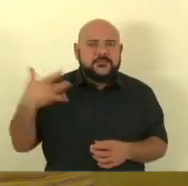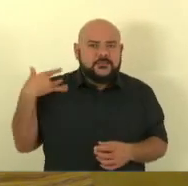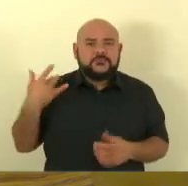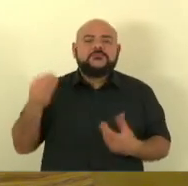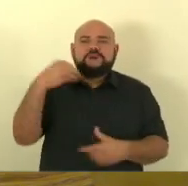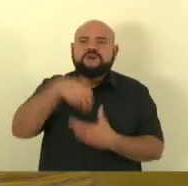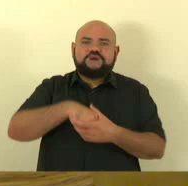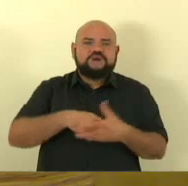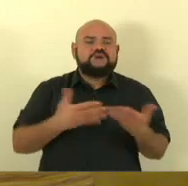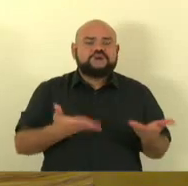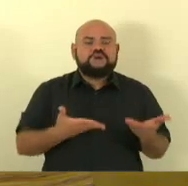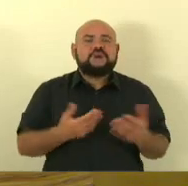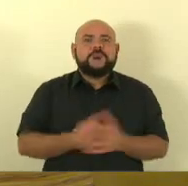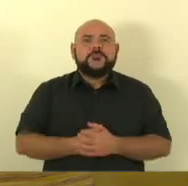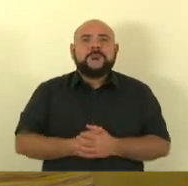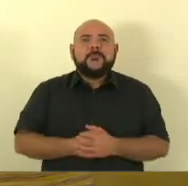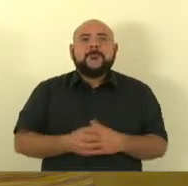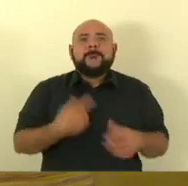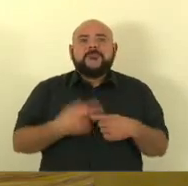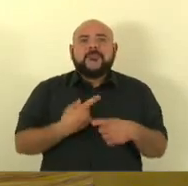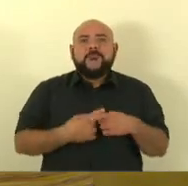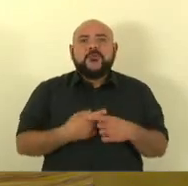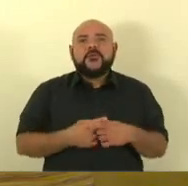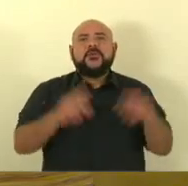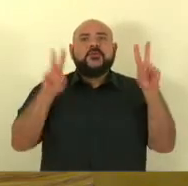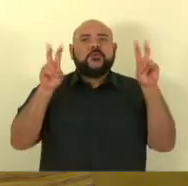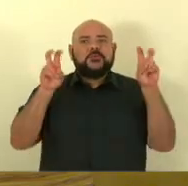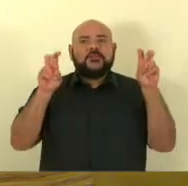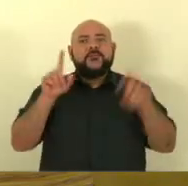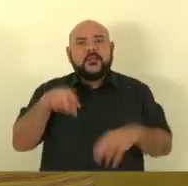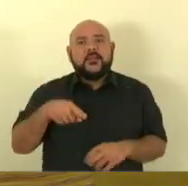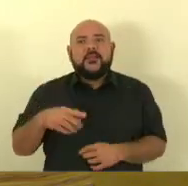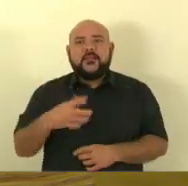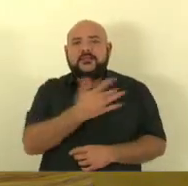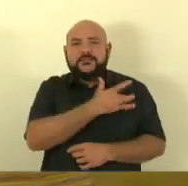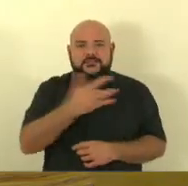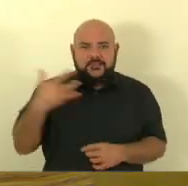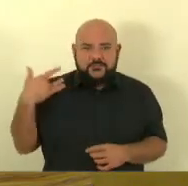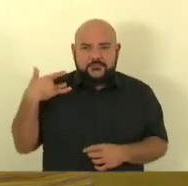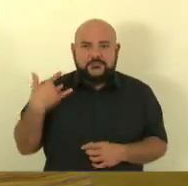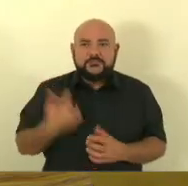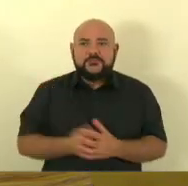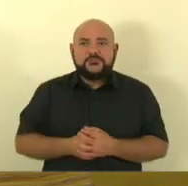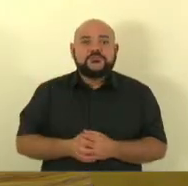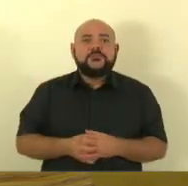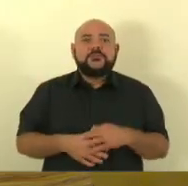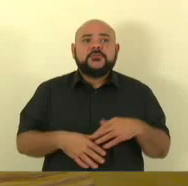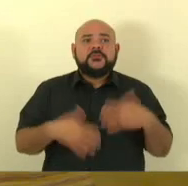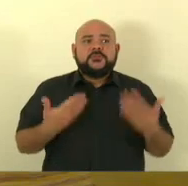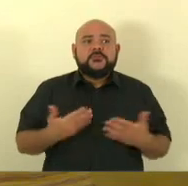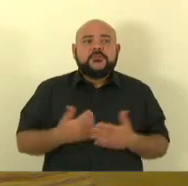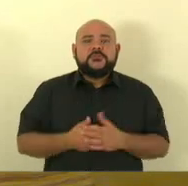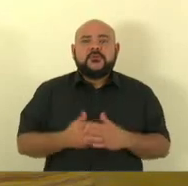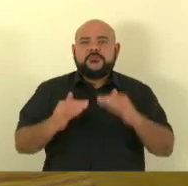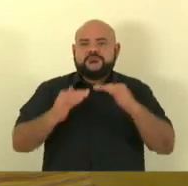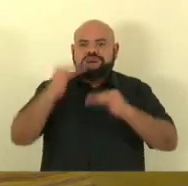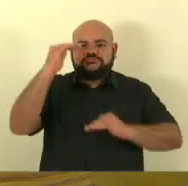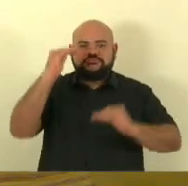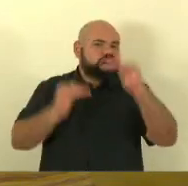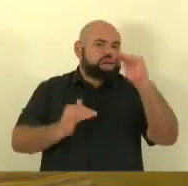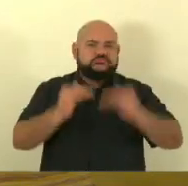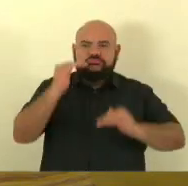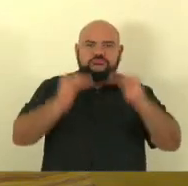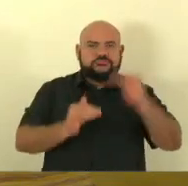pensionistas. Uma vez que, quando se trata de saúde, nós não estamos falando aqui de nenhum posto e hierarquia. Cabos soldados,